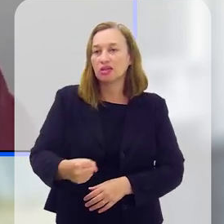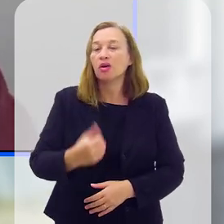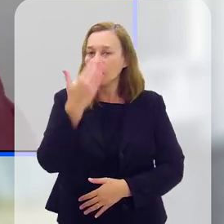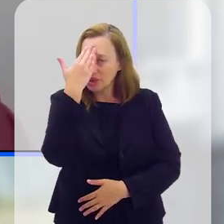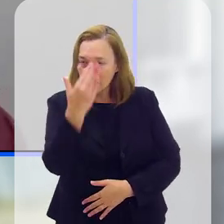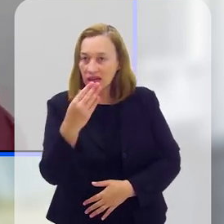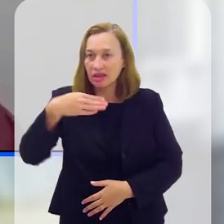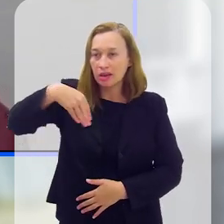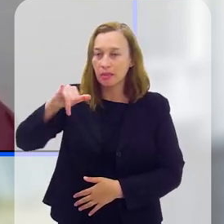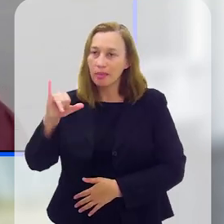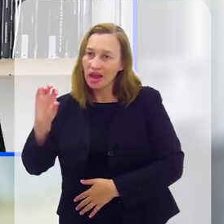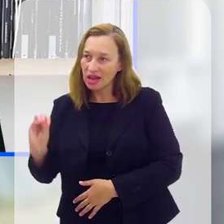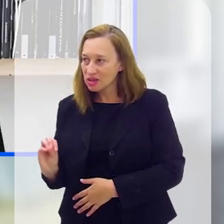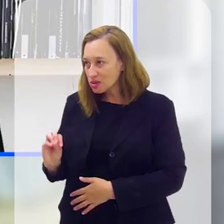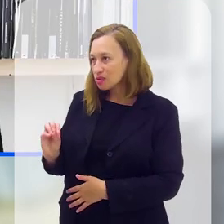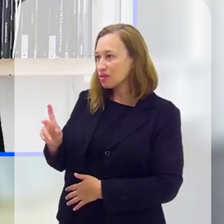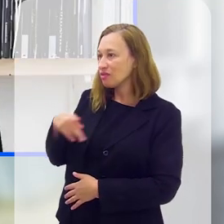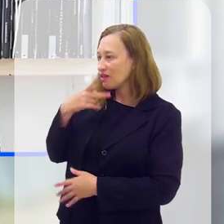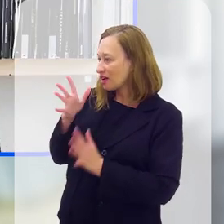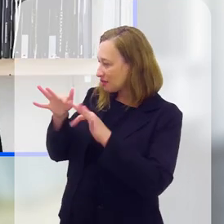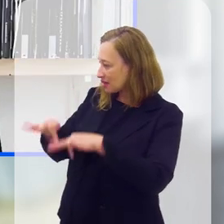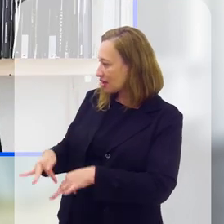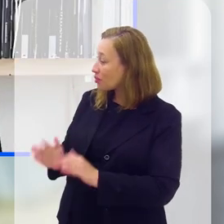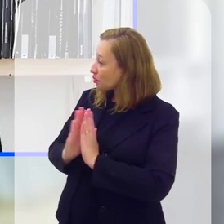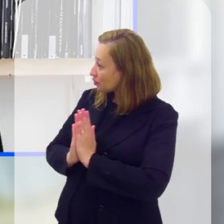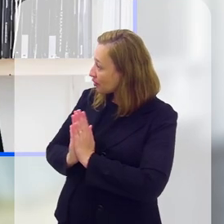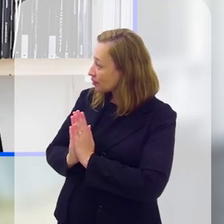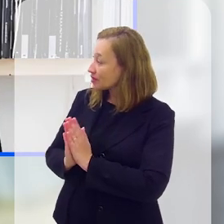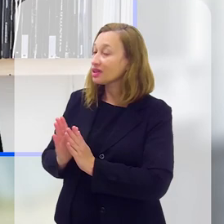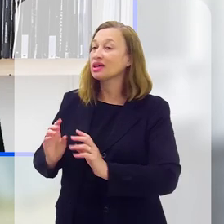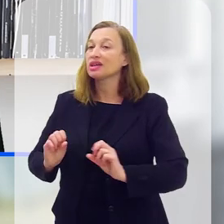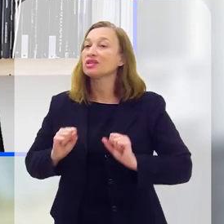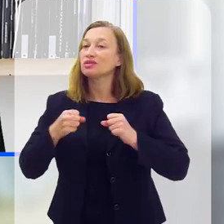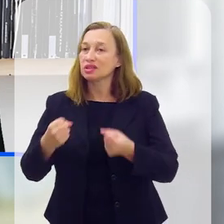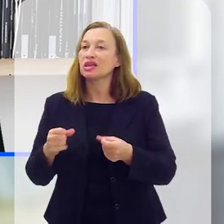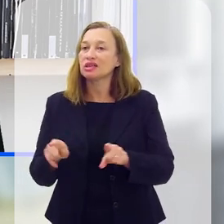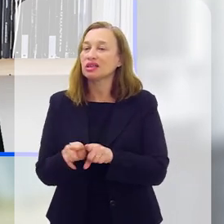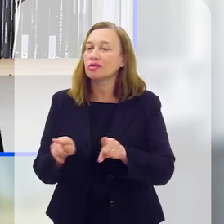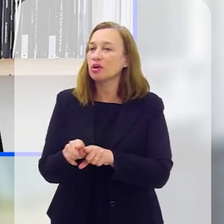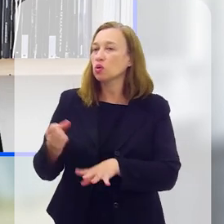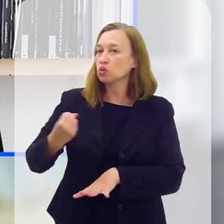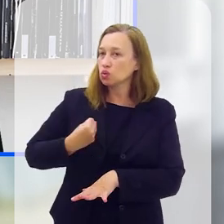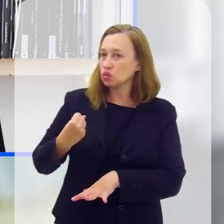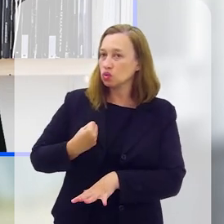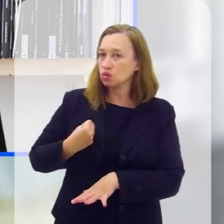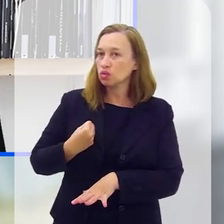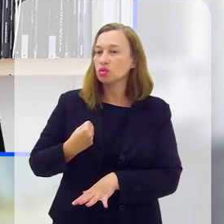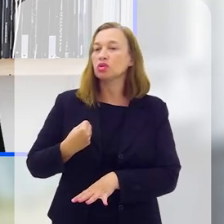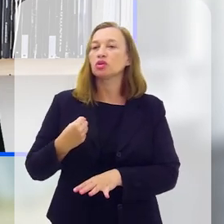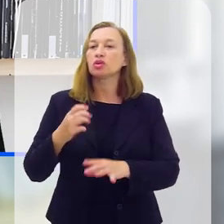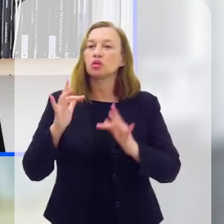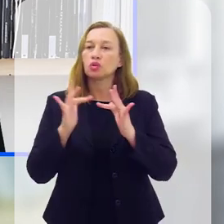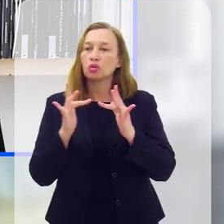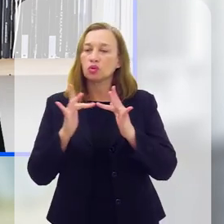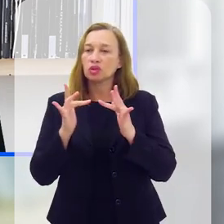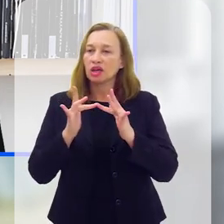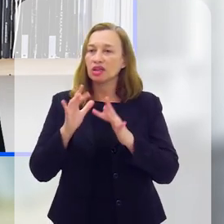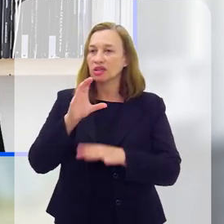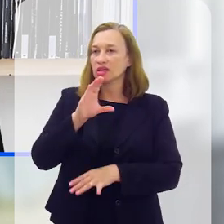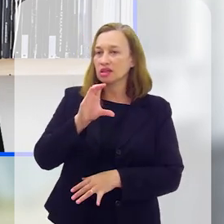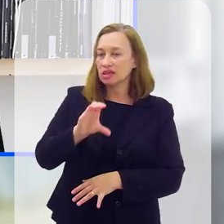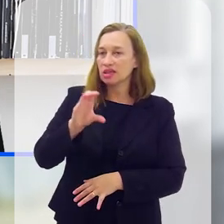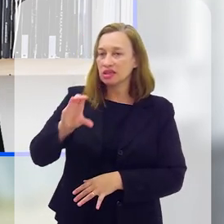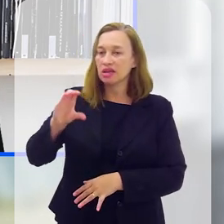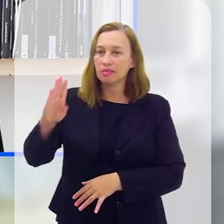na tarefa da prevenção do suicídio. Obrigada, Márcio, suas considerações finais, por favor, se puder reforçar também os números, né, e os